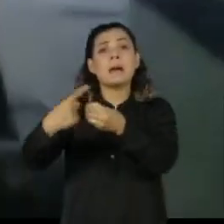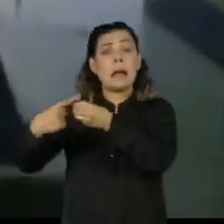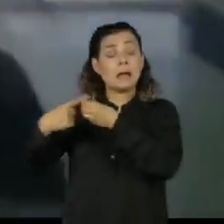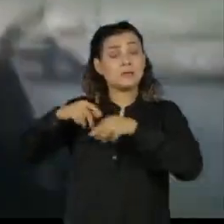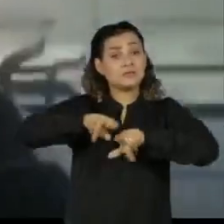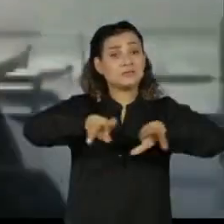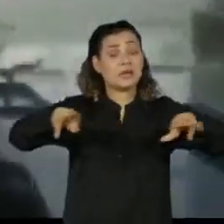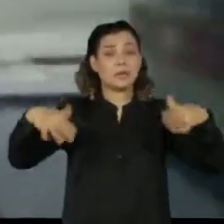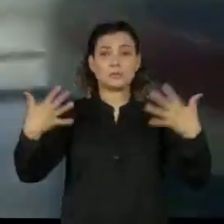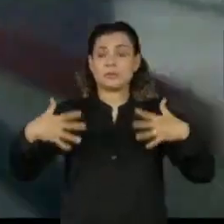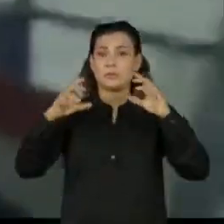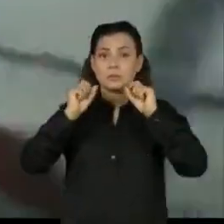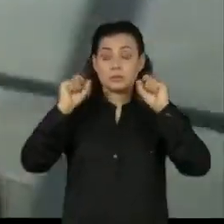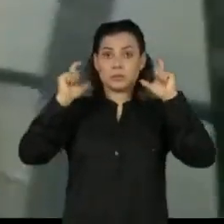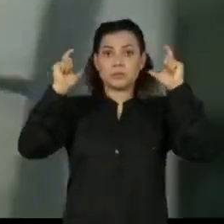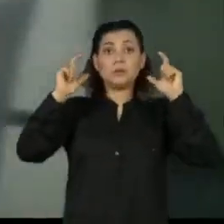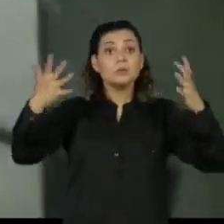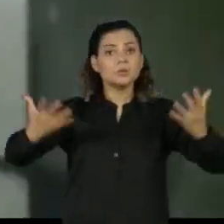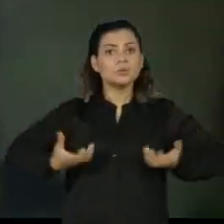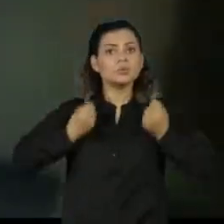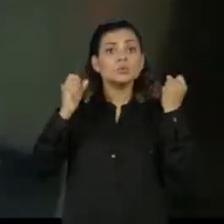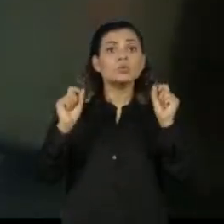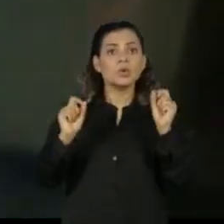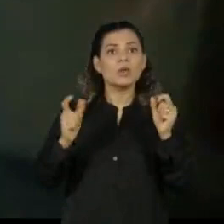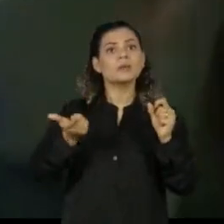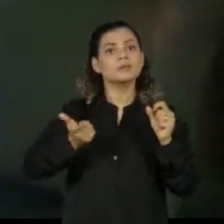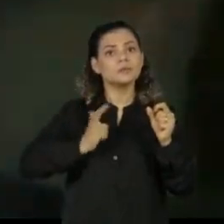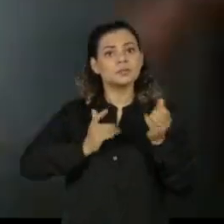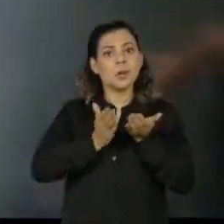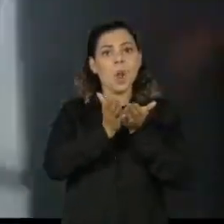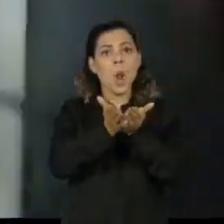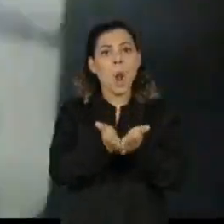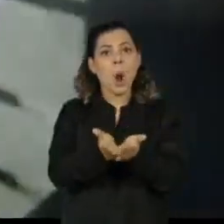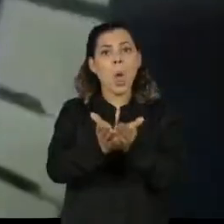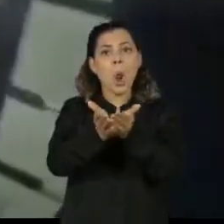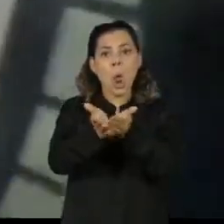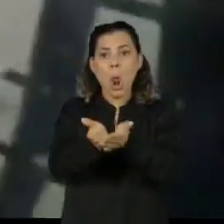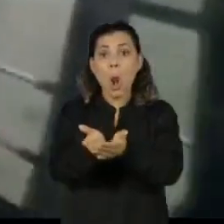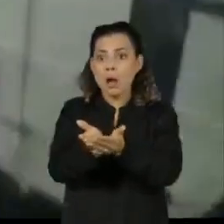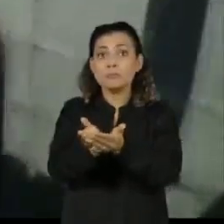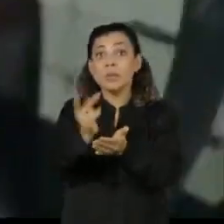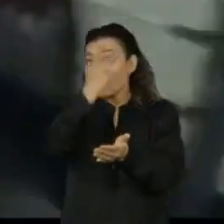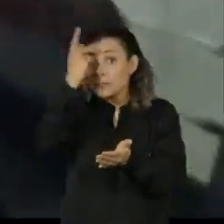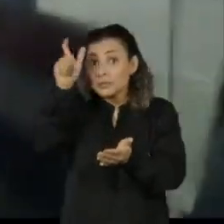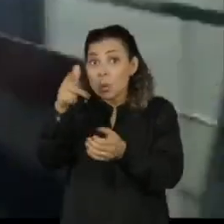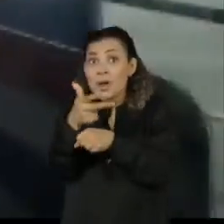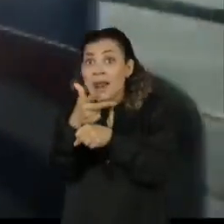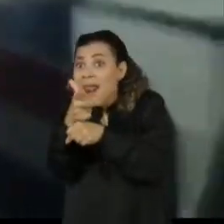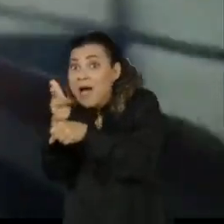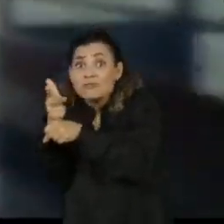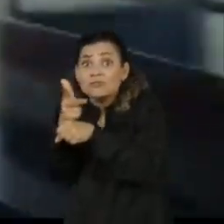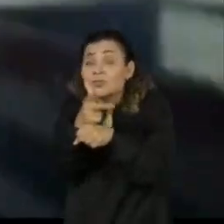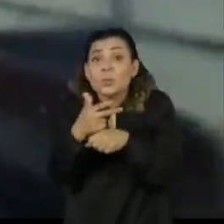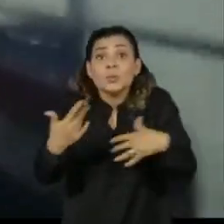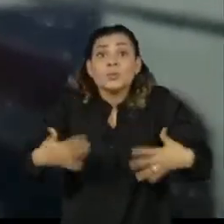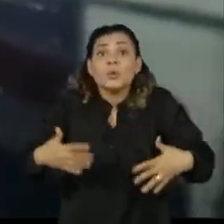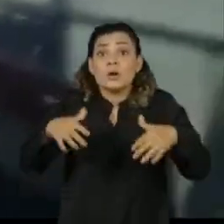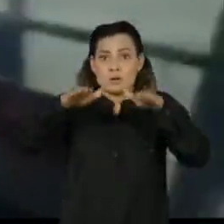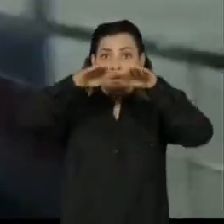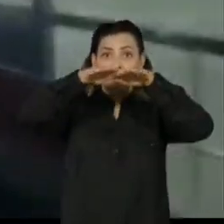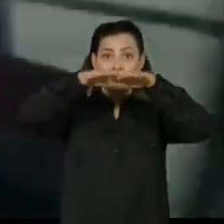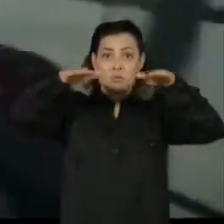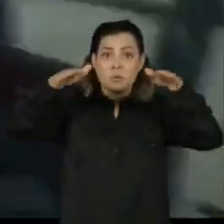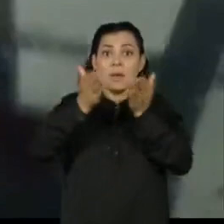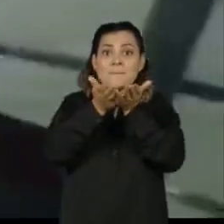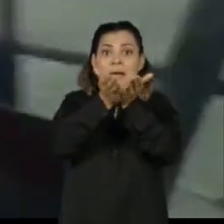O maior susto foi neste ferryboat, que fazia a travessia da Baía de São Marcos. Um passageiro registrou o momento em que o forro do barco